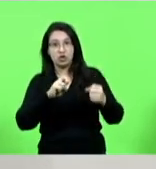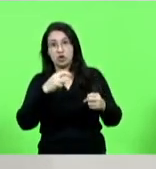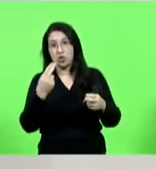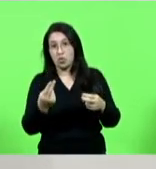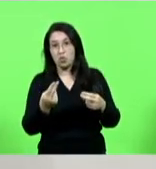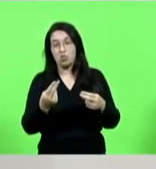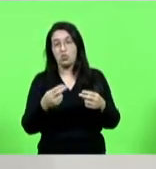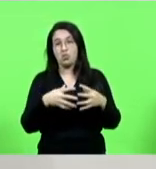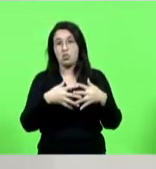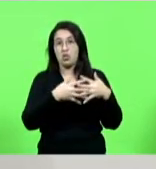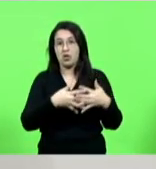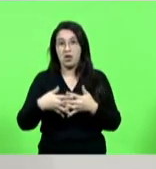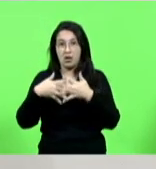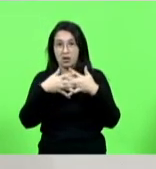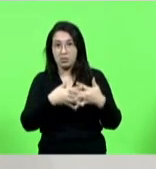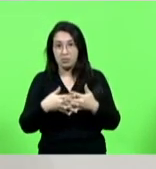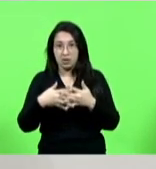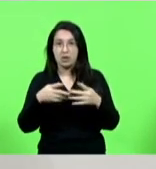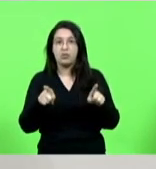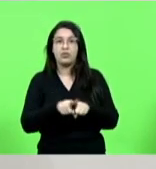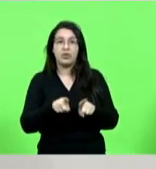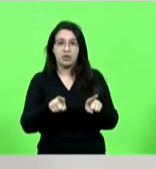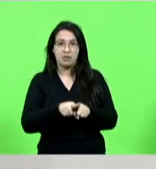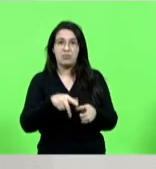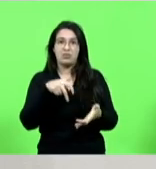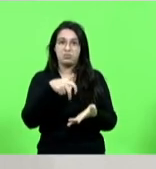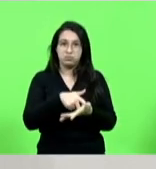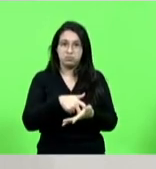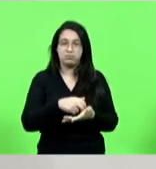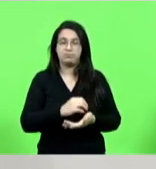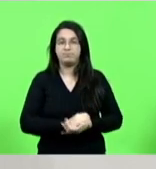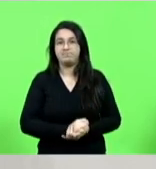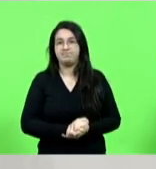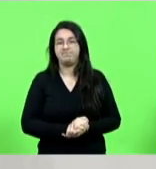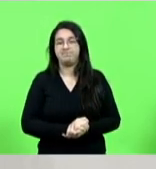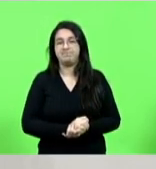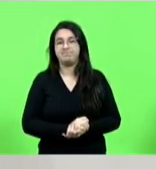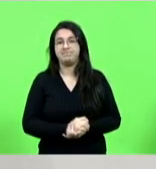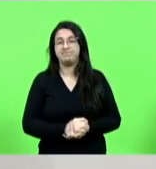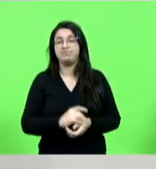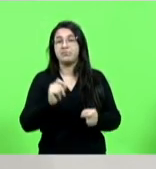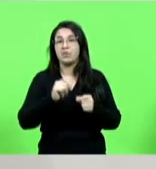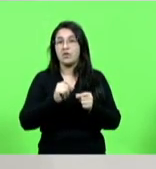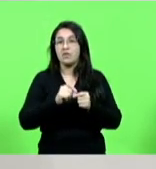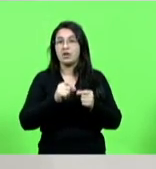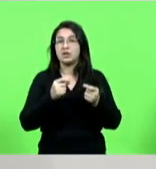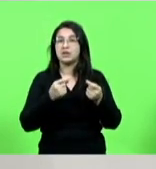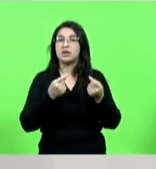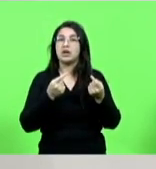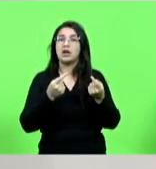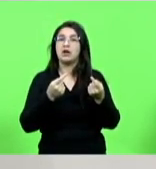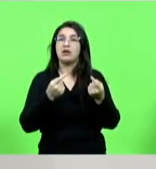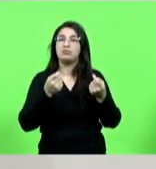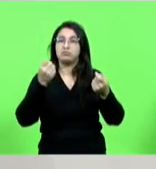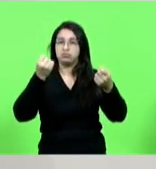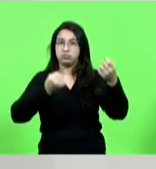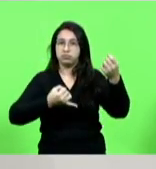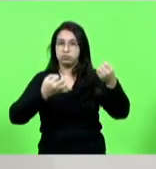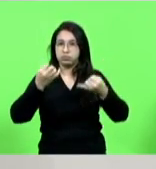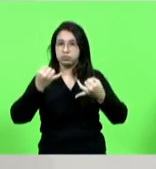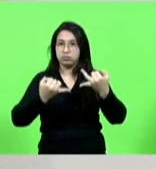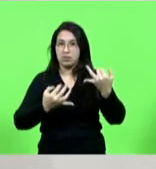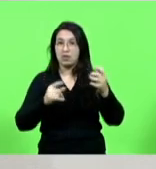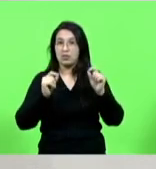o cerco e foi para diligências diligências e aqui eu quero fazer uma crítica construtiva que a CCJ